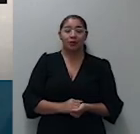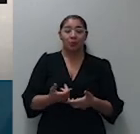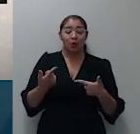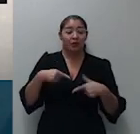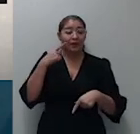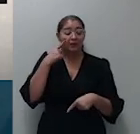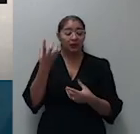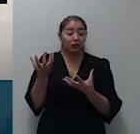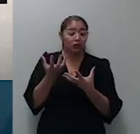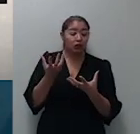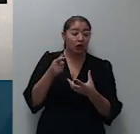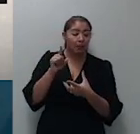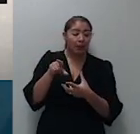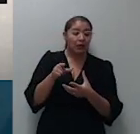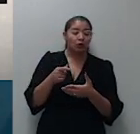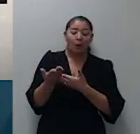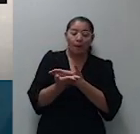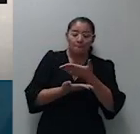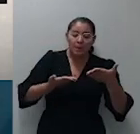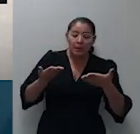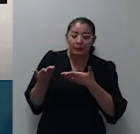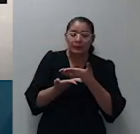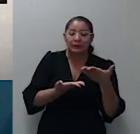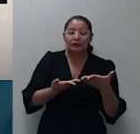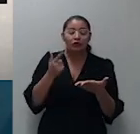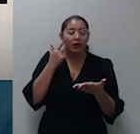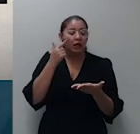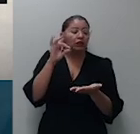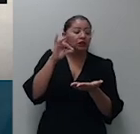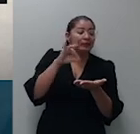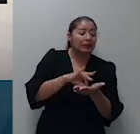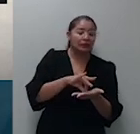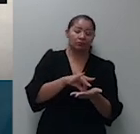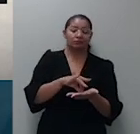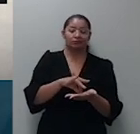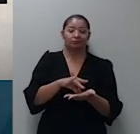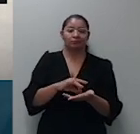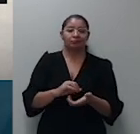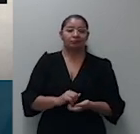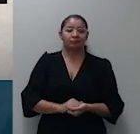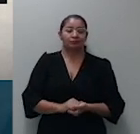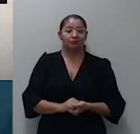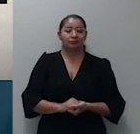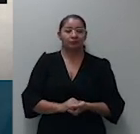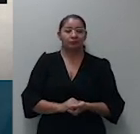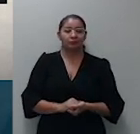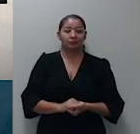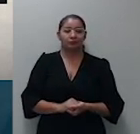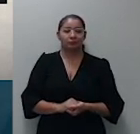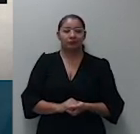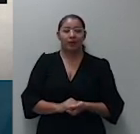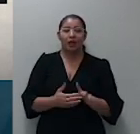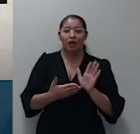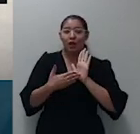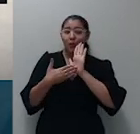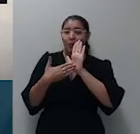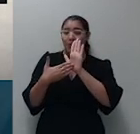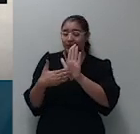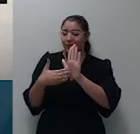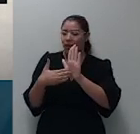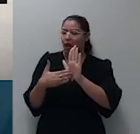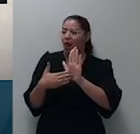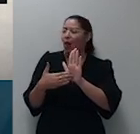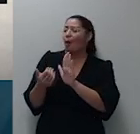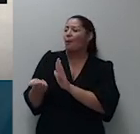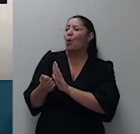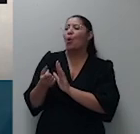patrimoniais considerados legítimos de amparo representados por verba alimentar dos causídicos que